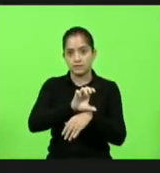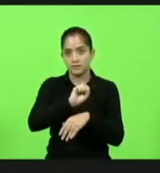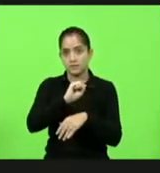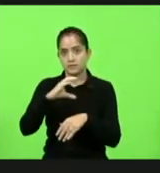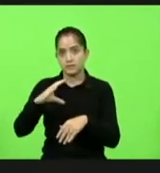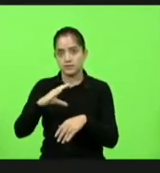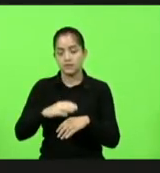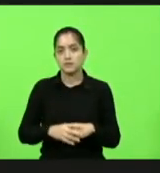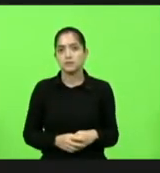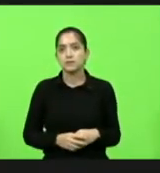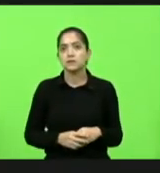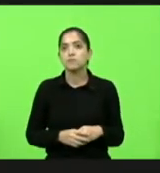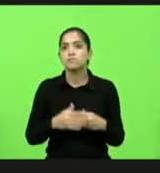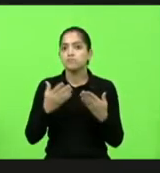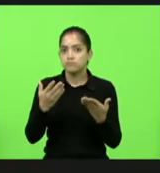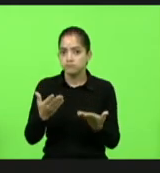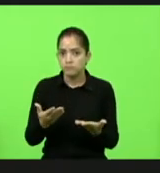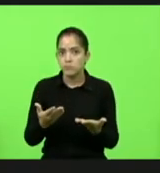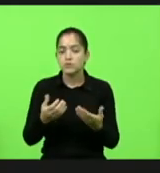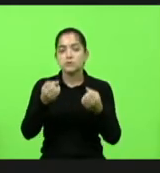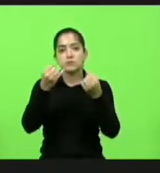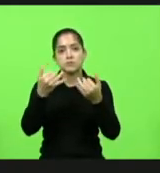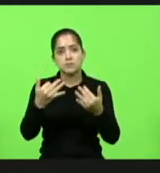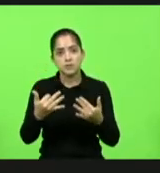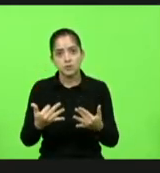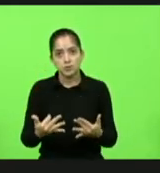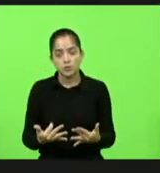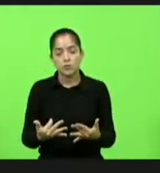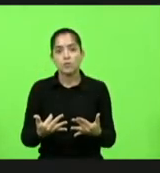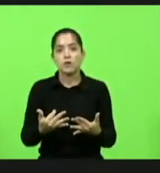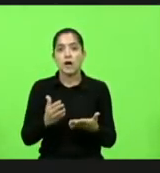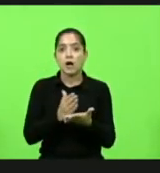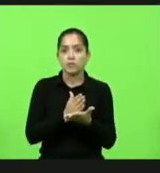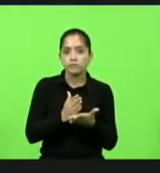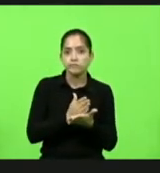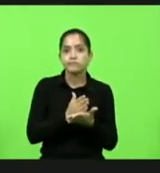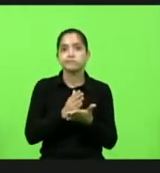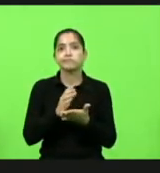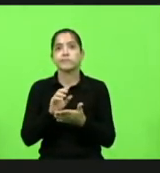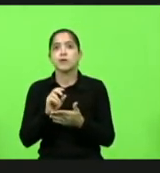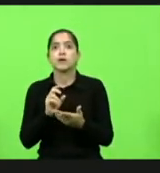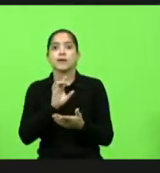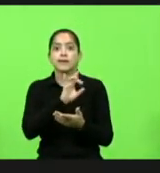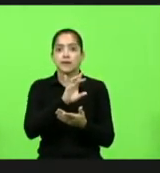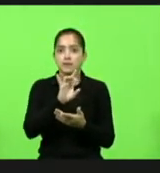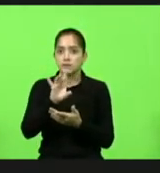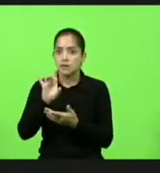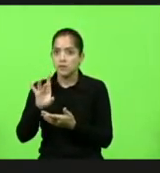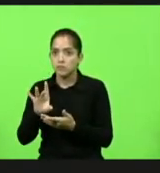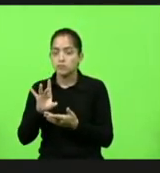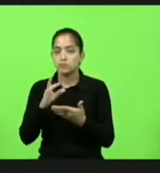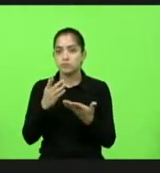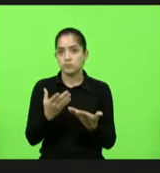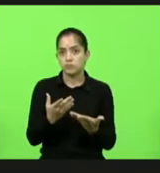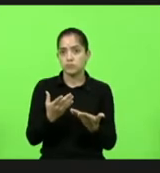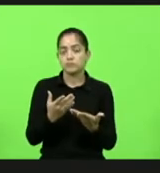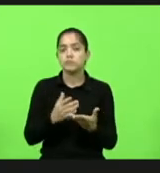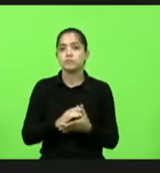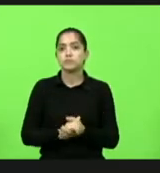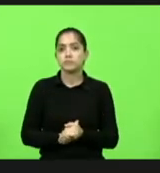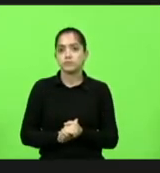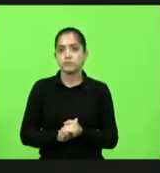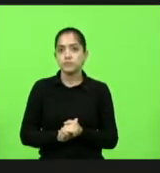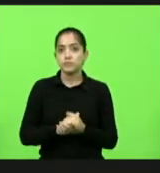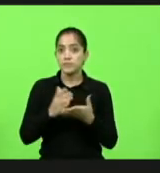E Vossa Excelência muito bem elencou que existem casos e casos, existem vários motivos para que isso ocorra, e, assim, a